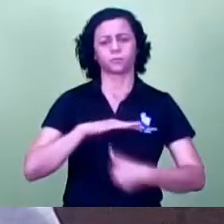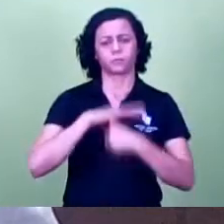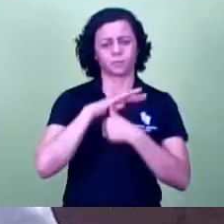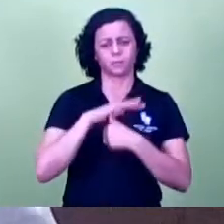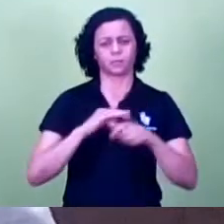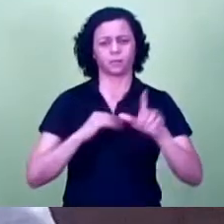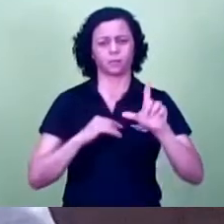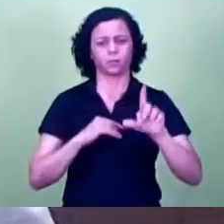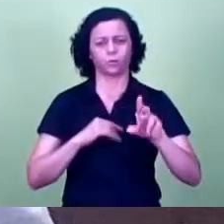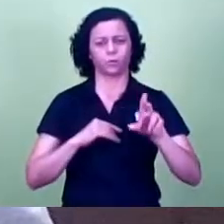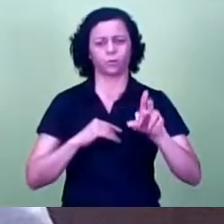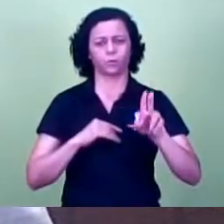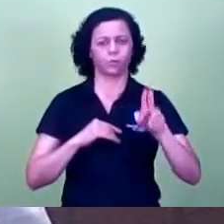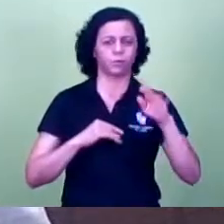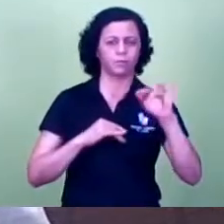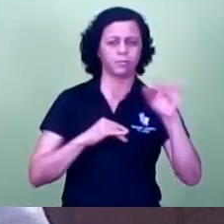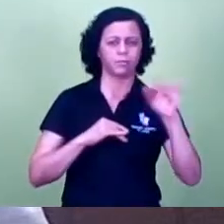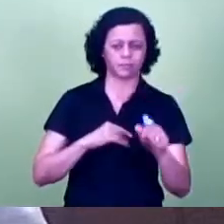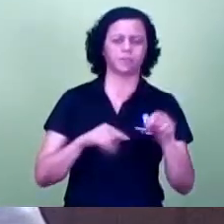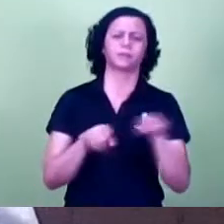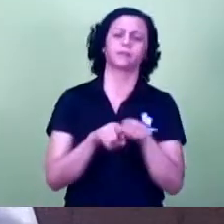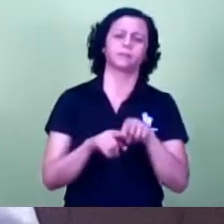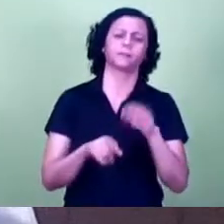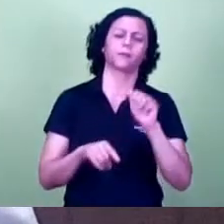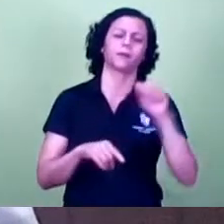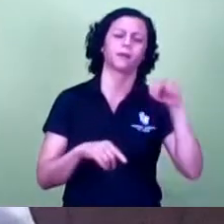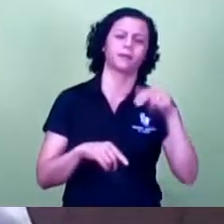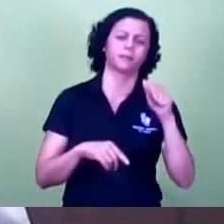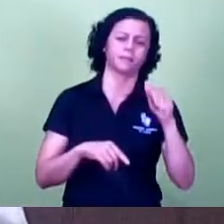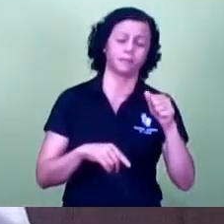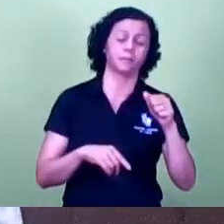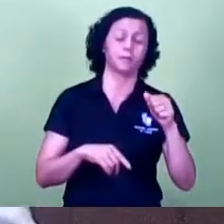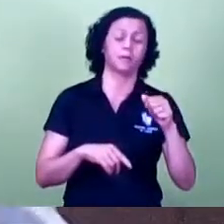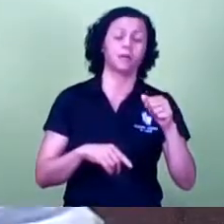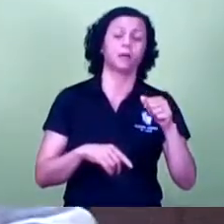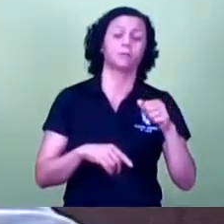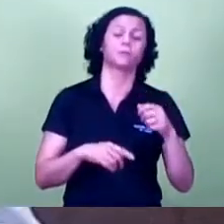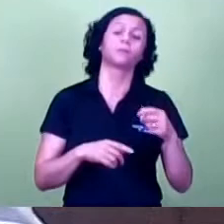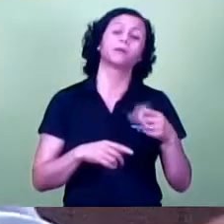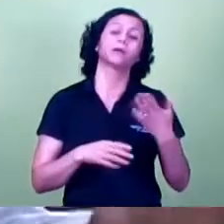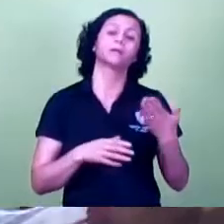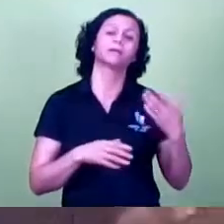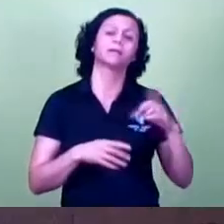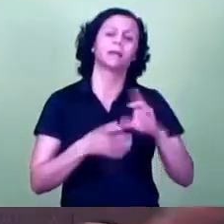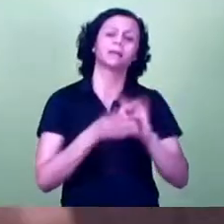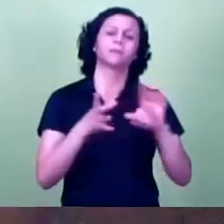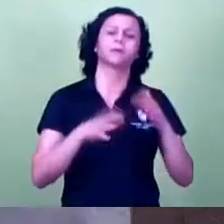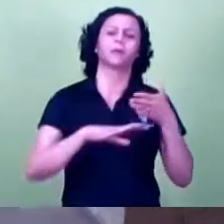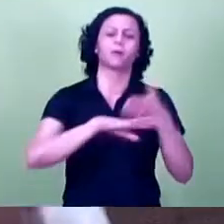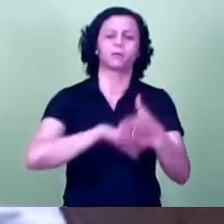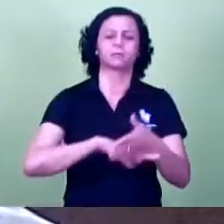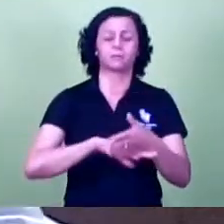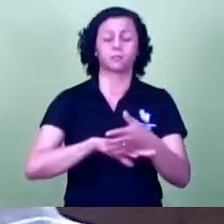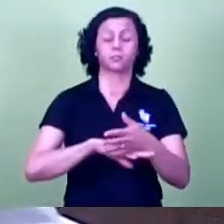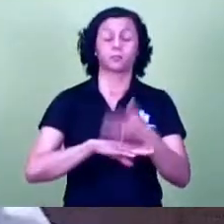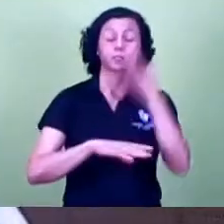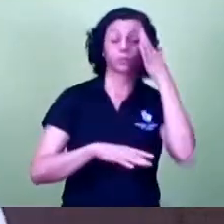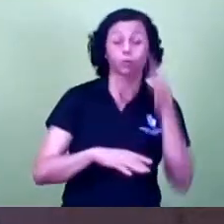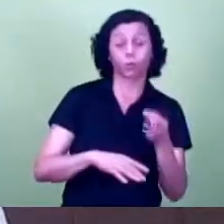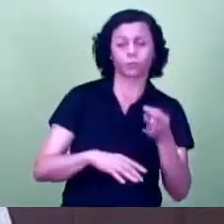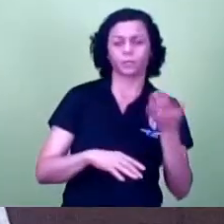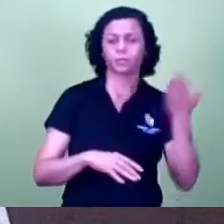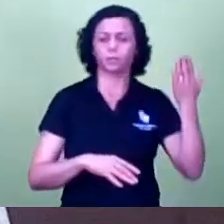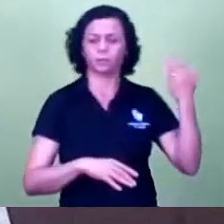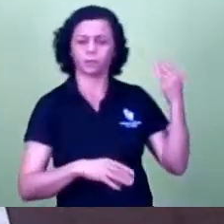um acesso de todos nós vereadores para entendermos nessa questão essa diferença do que era e a diferença do que